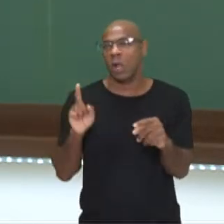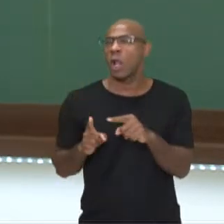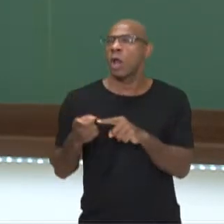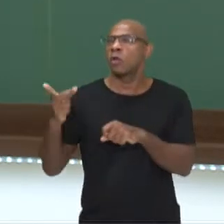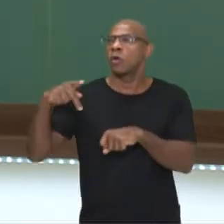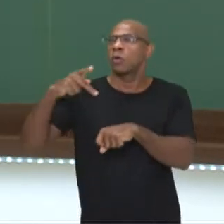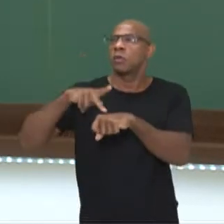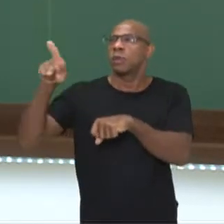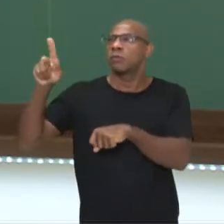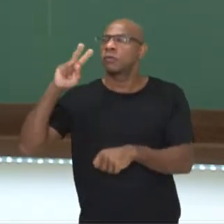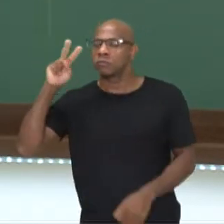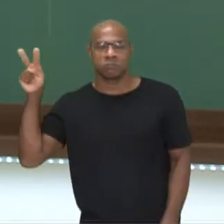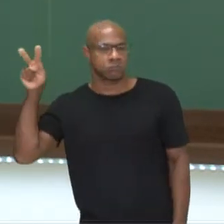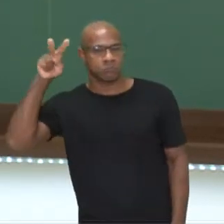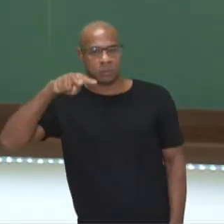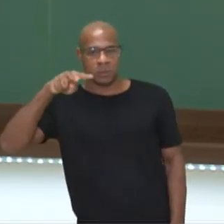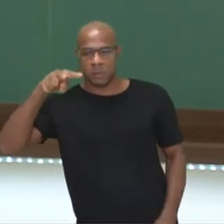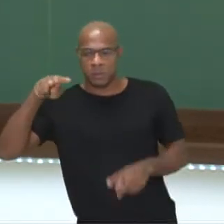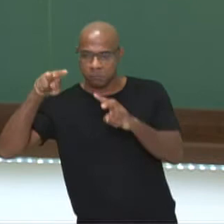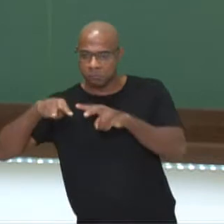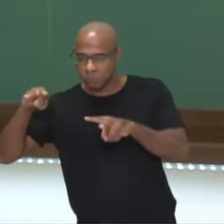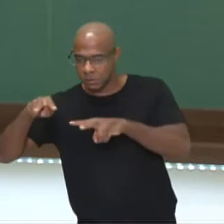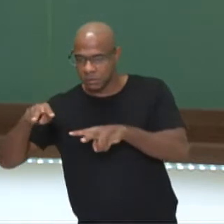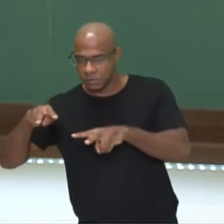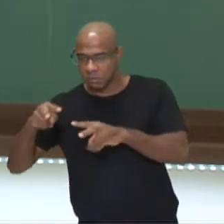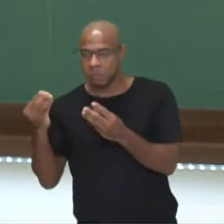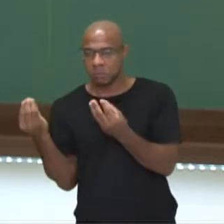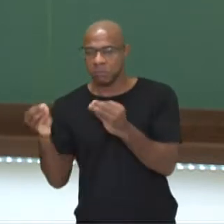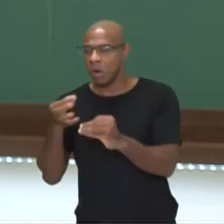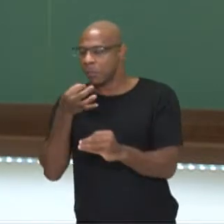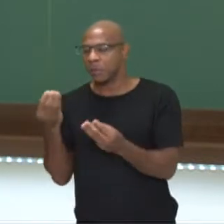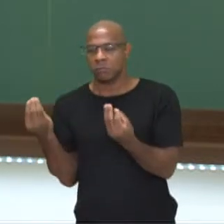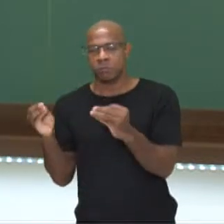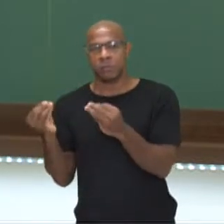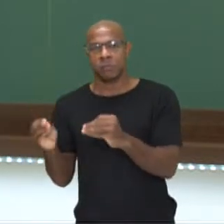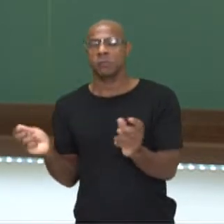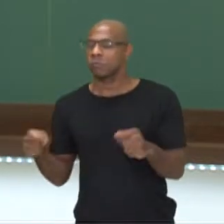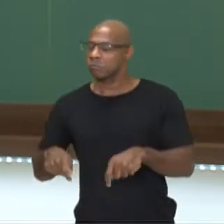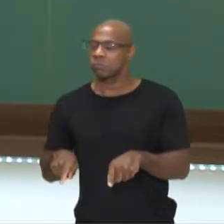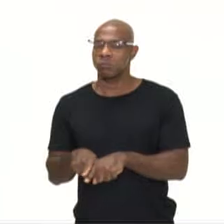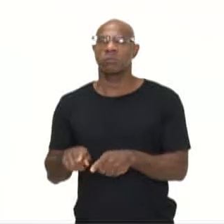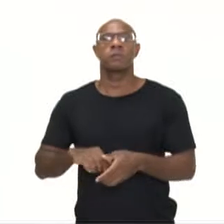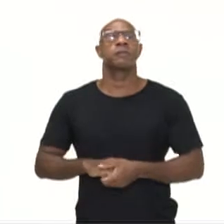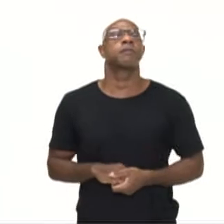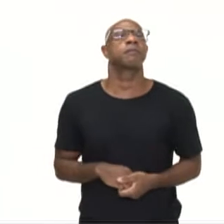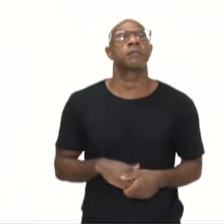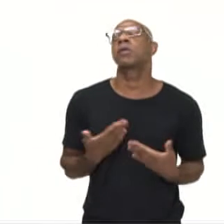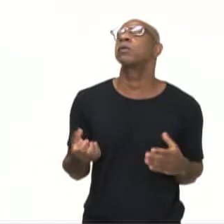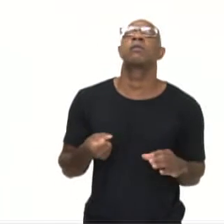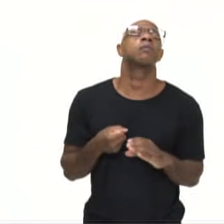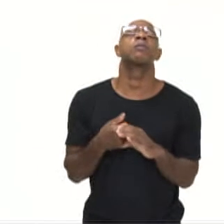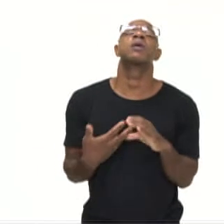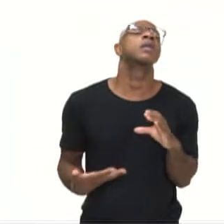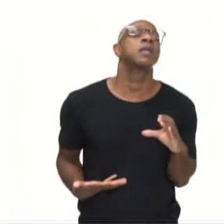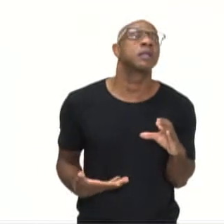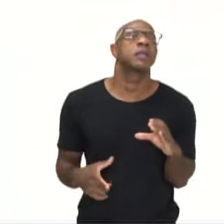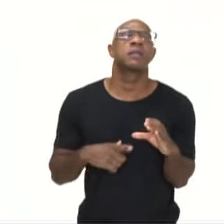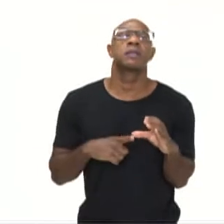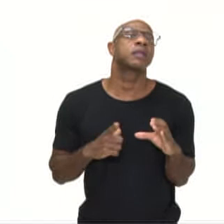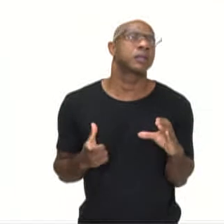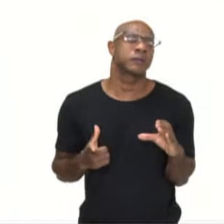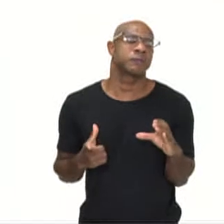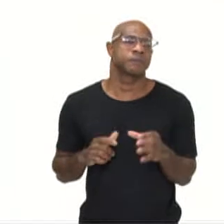outro país pode ler o meu comentário. aqui. Quais são as características que tem esse comentário digital?